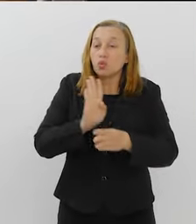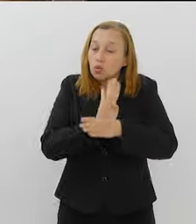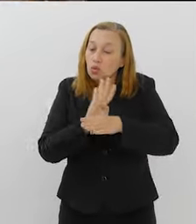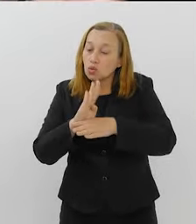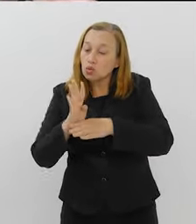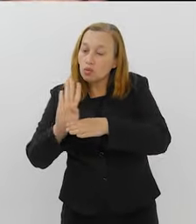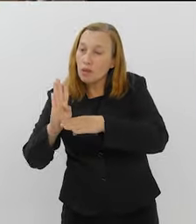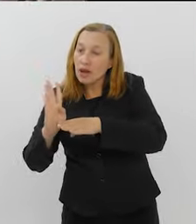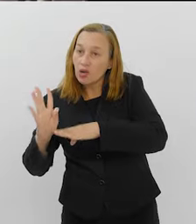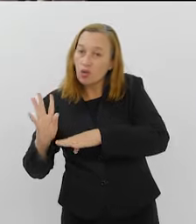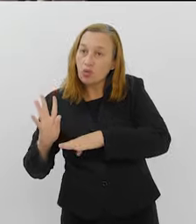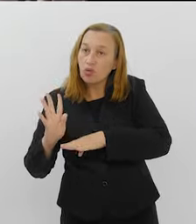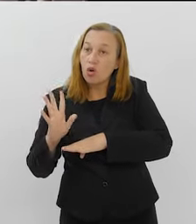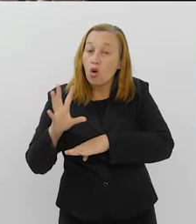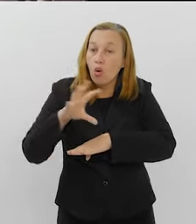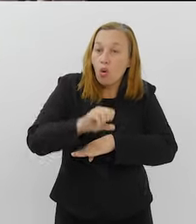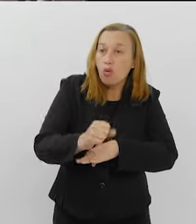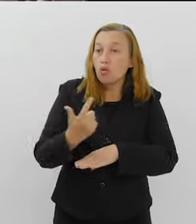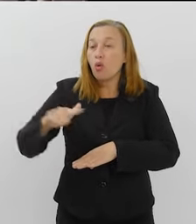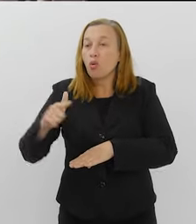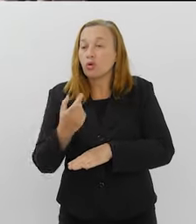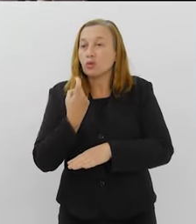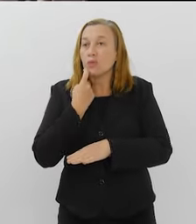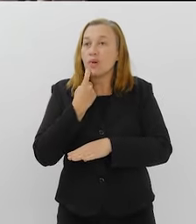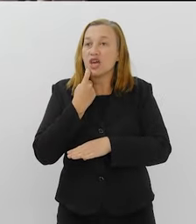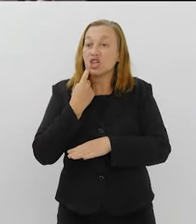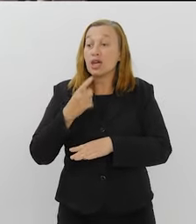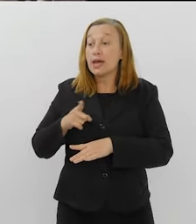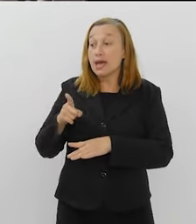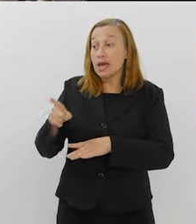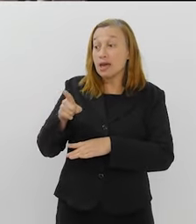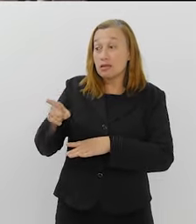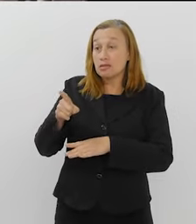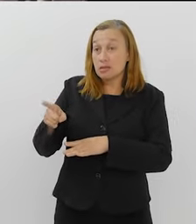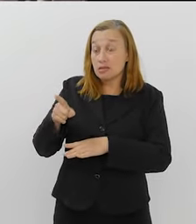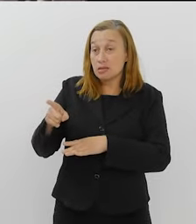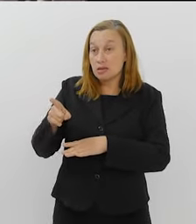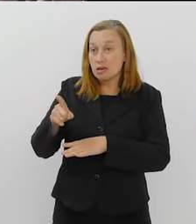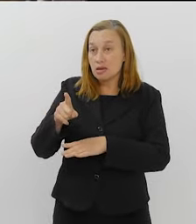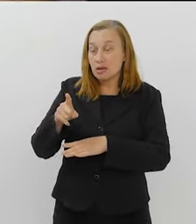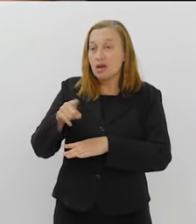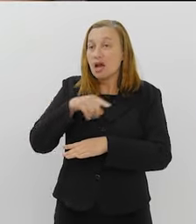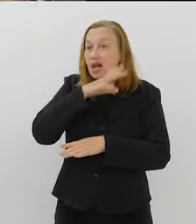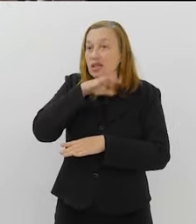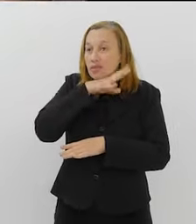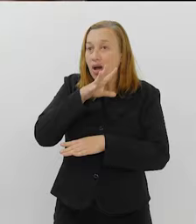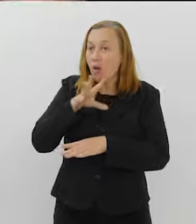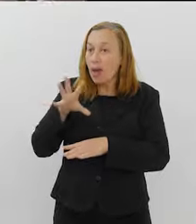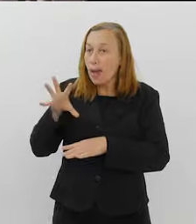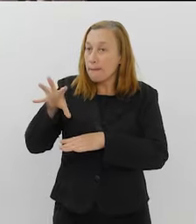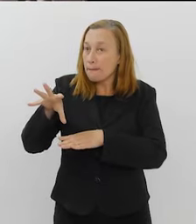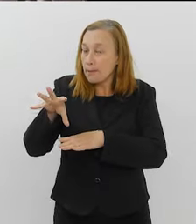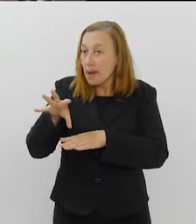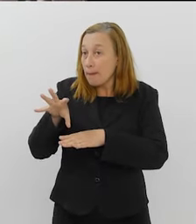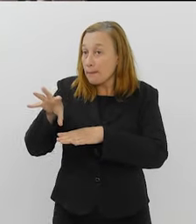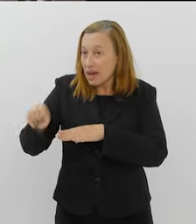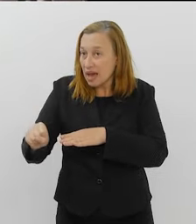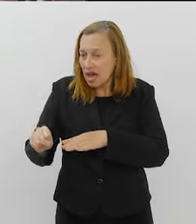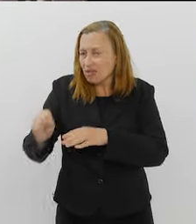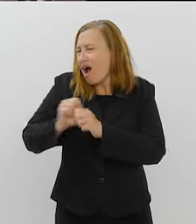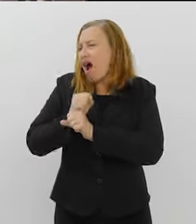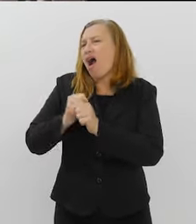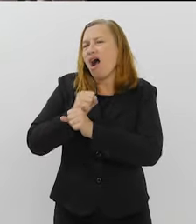que isso pode afetar a saúde humana? A pergunta é, esse animal, ele já é pescado, predado há muito tempo.